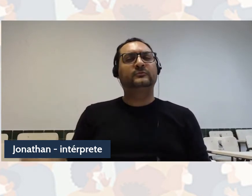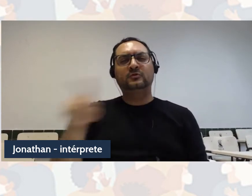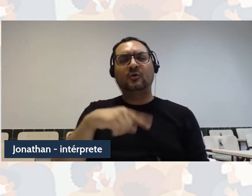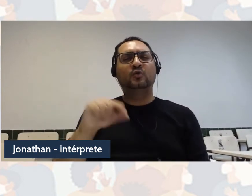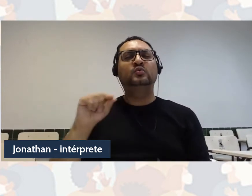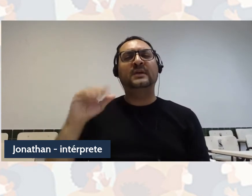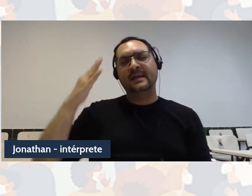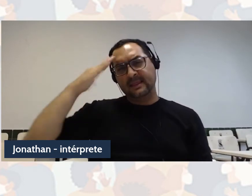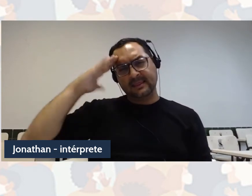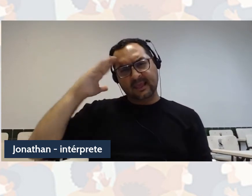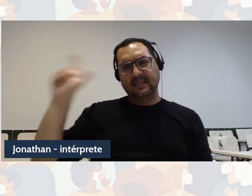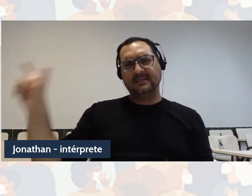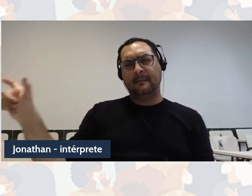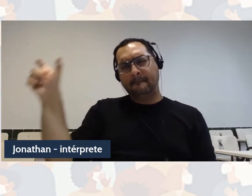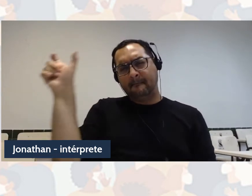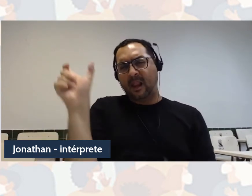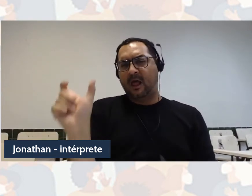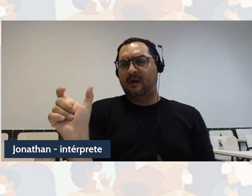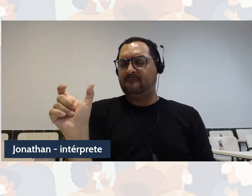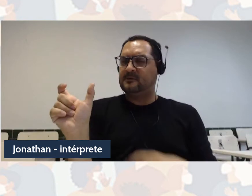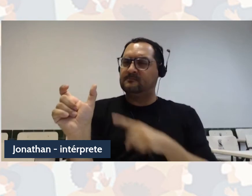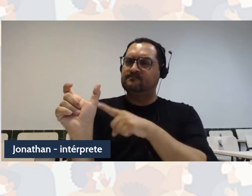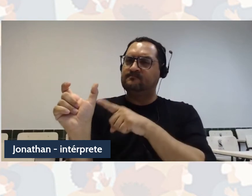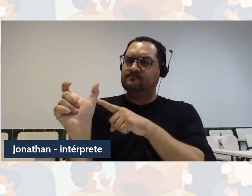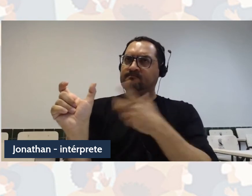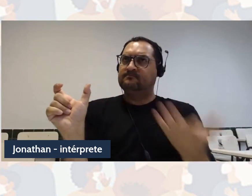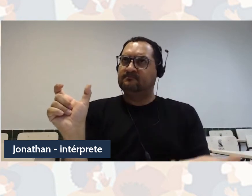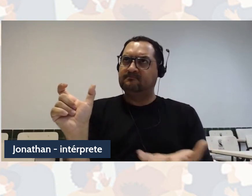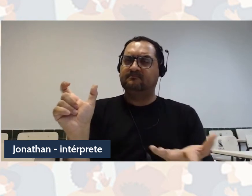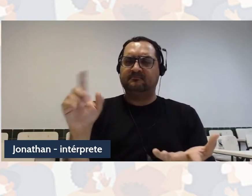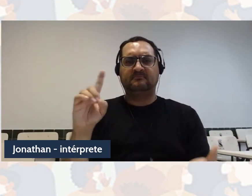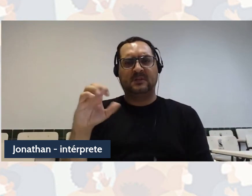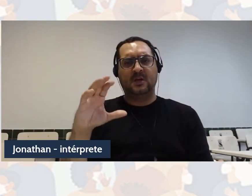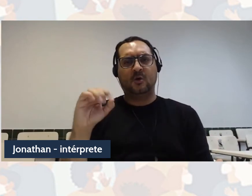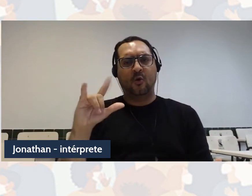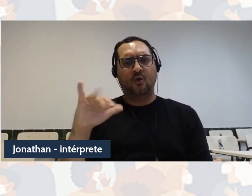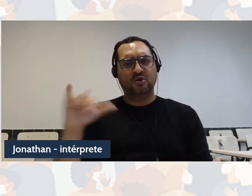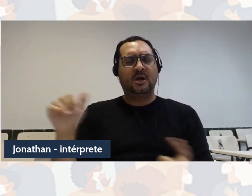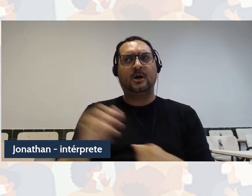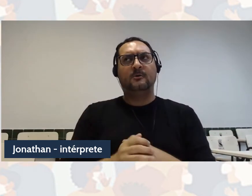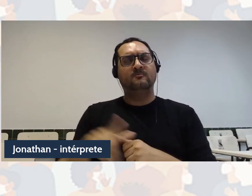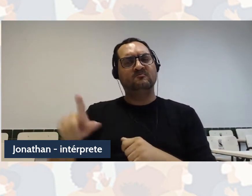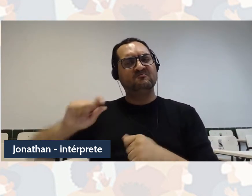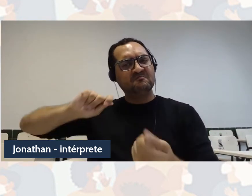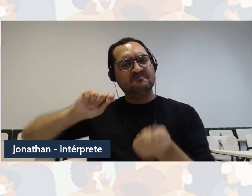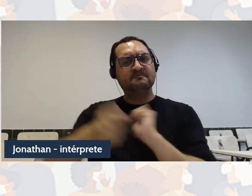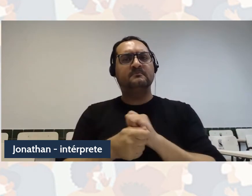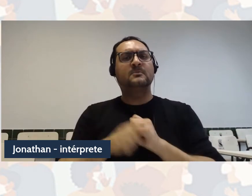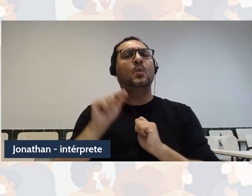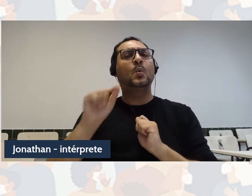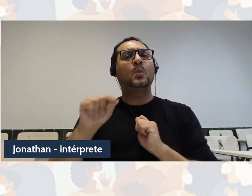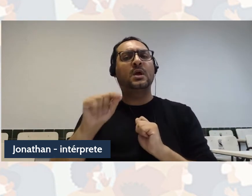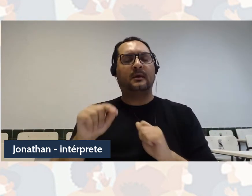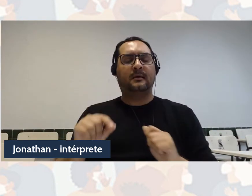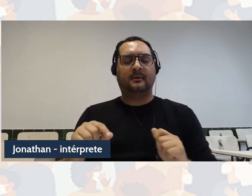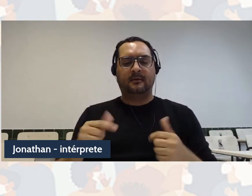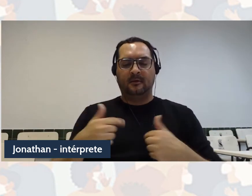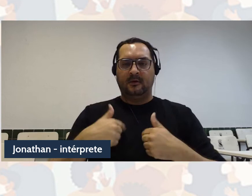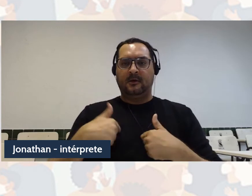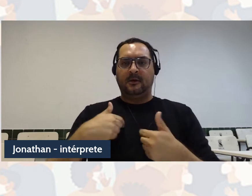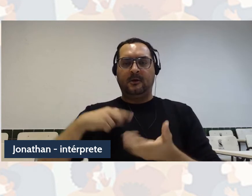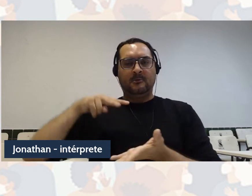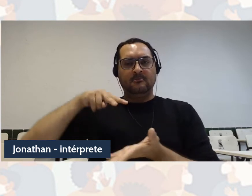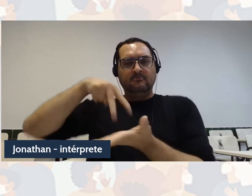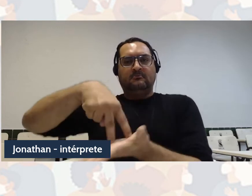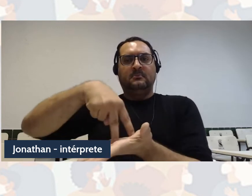decoloniais? Ela pode se materializar de diferentes formas, ou seja, a gente se colocando na ideia do lugar de